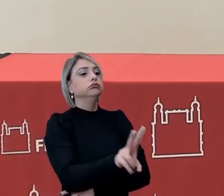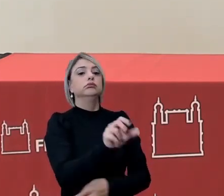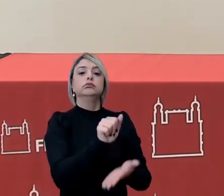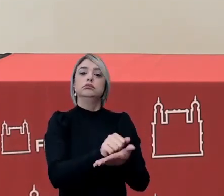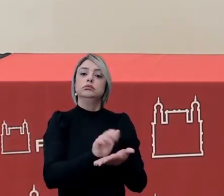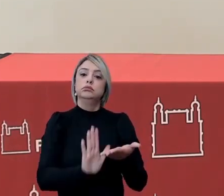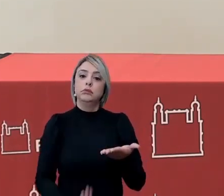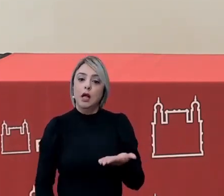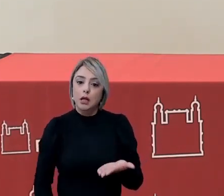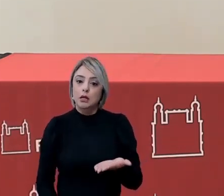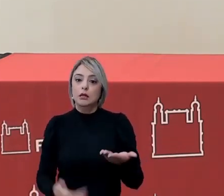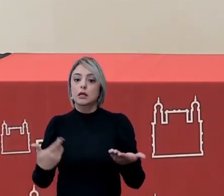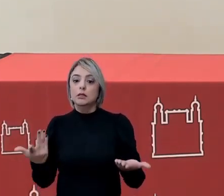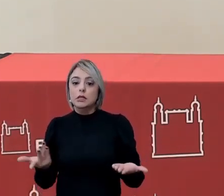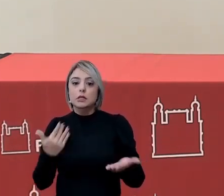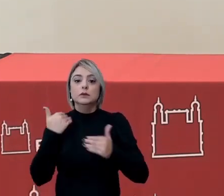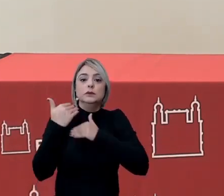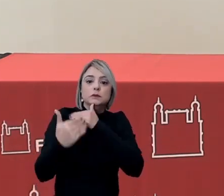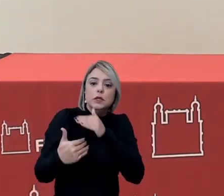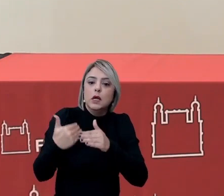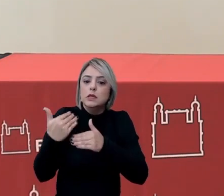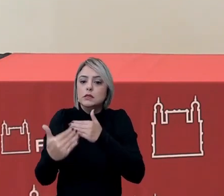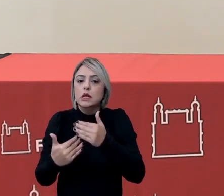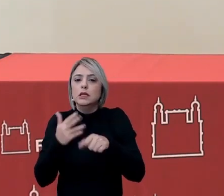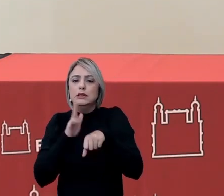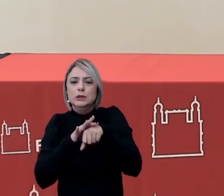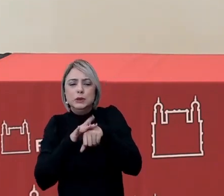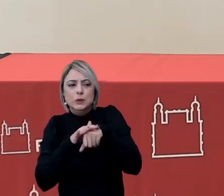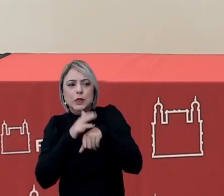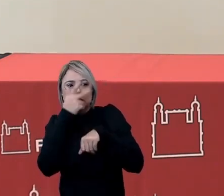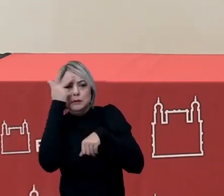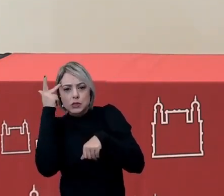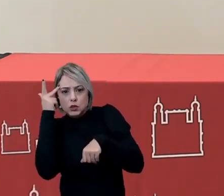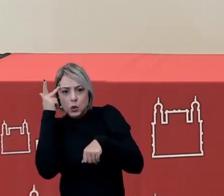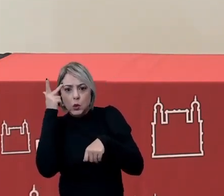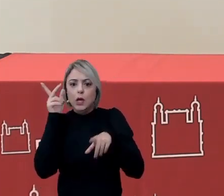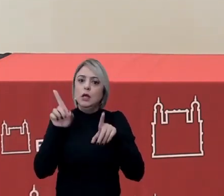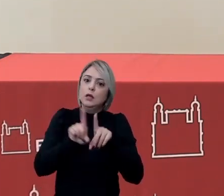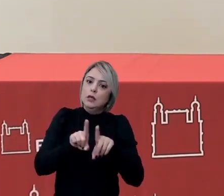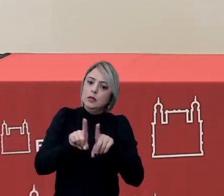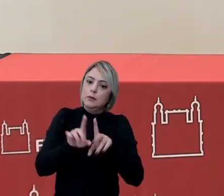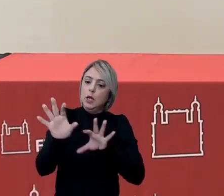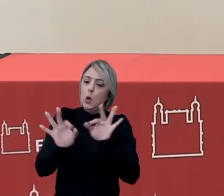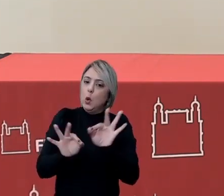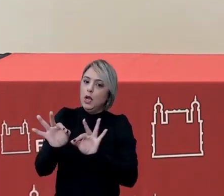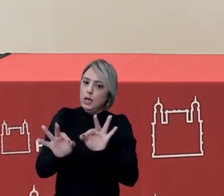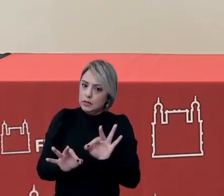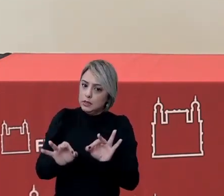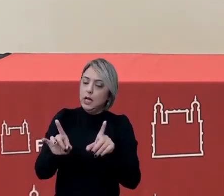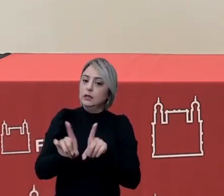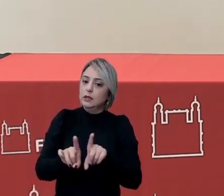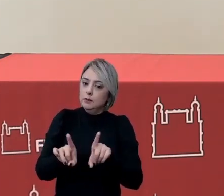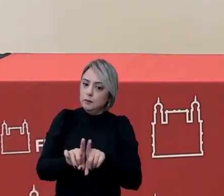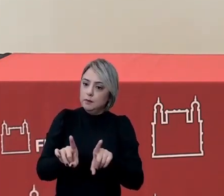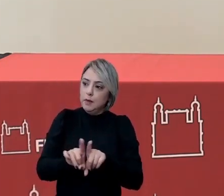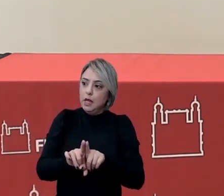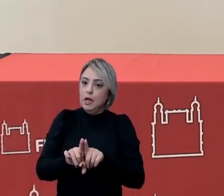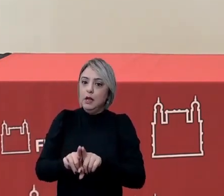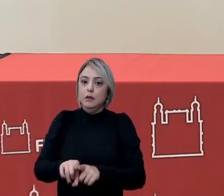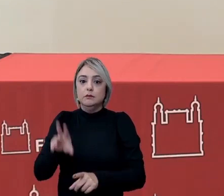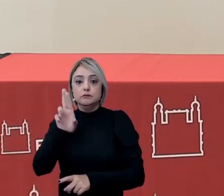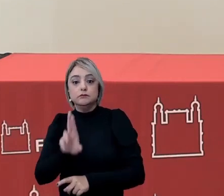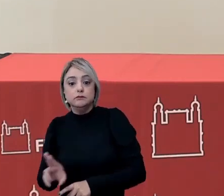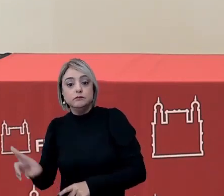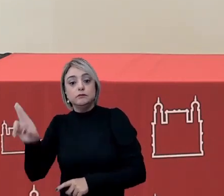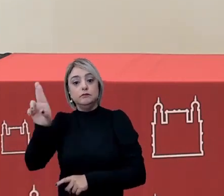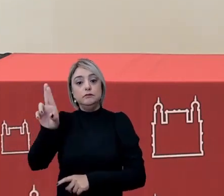no monitoramento dos processos de adoecimento além disso nós temos organizado também nas regiões